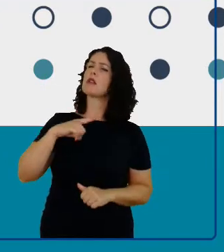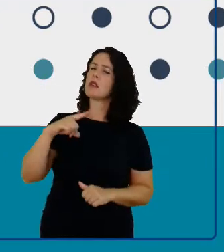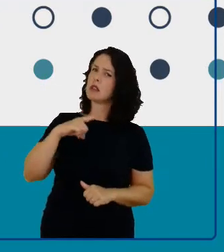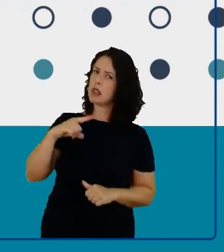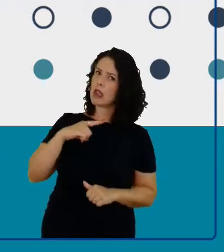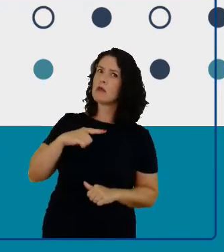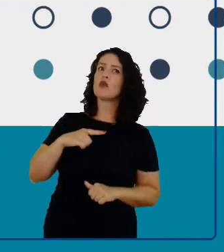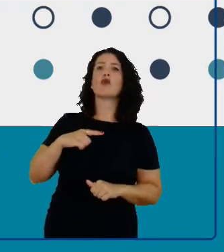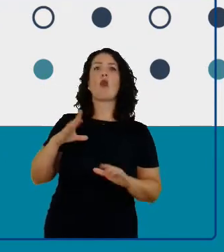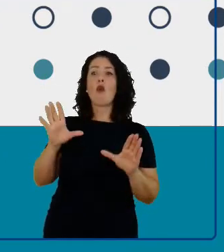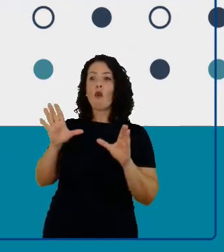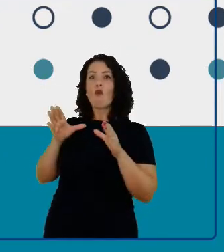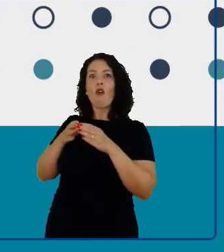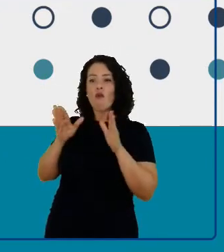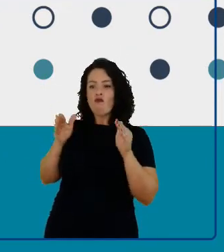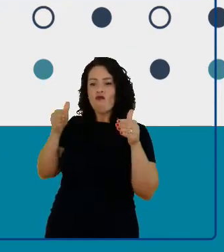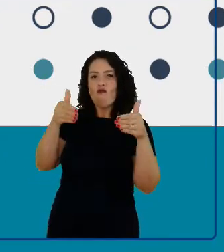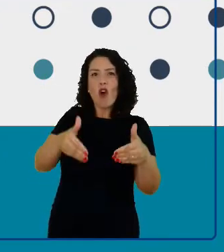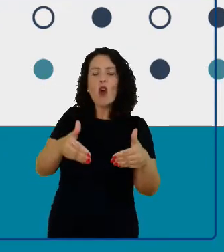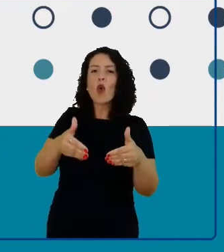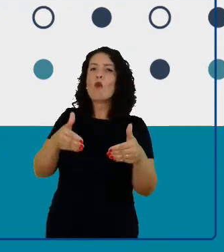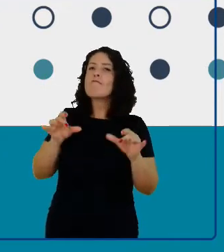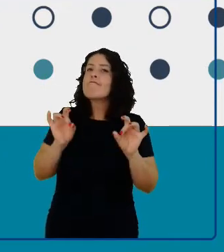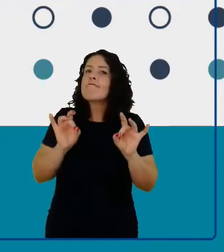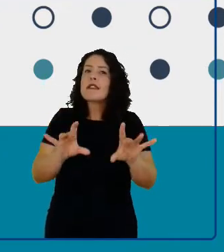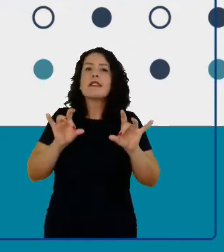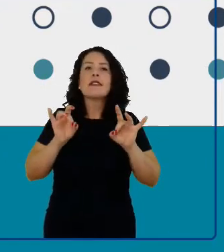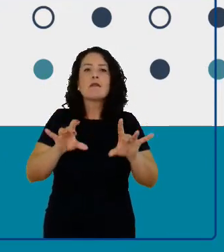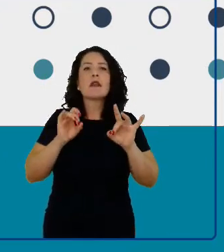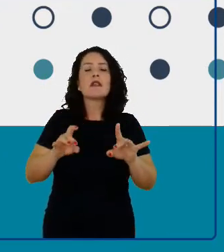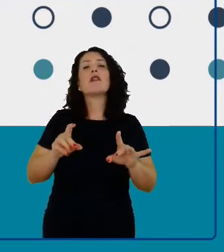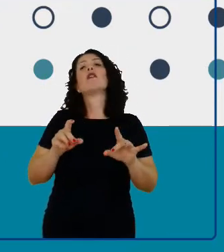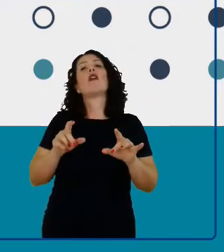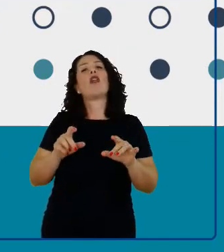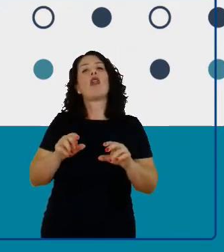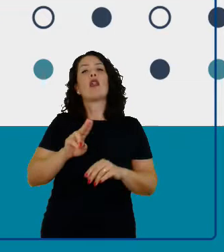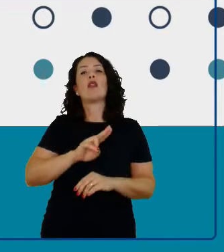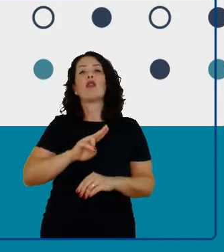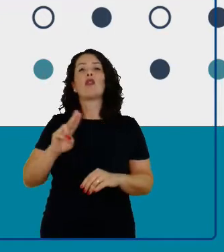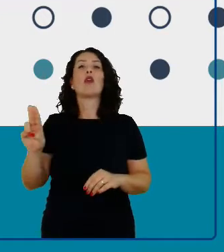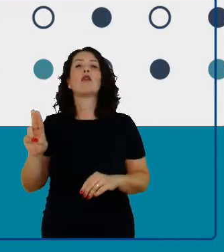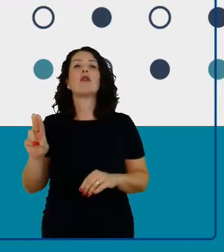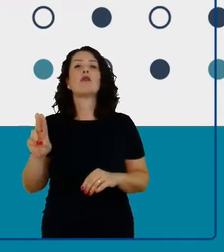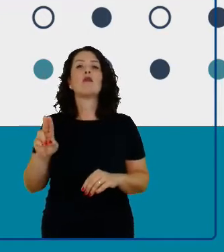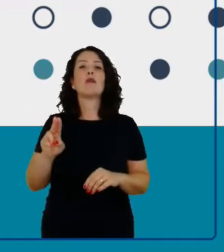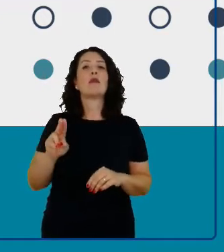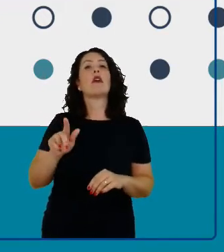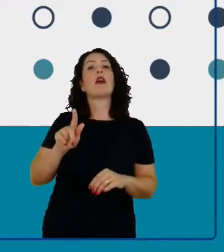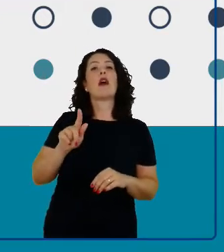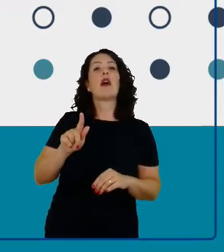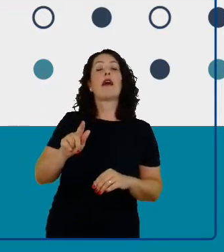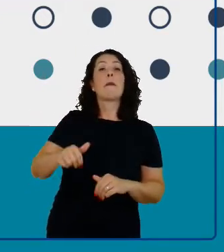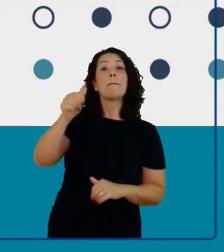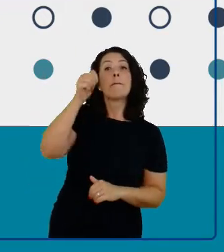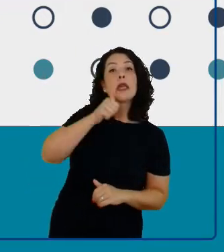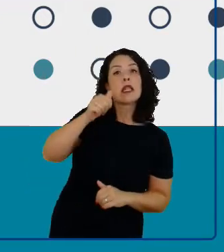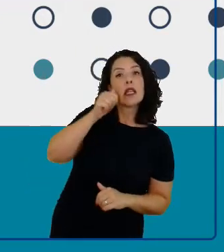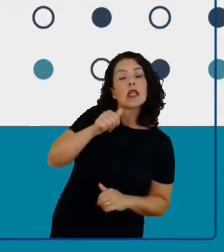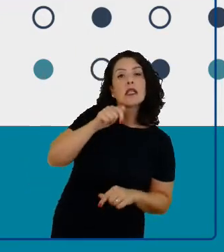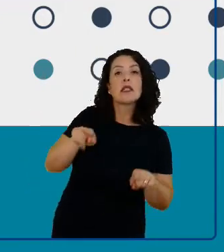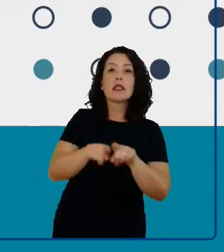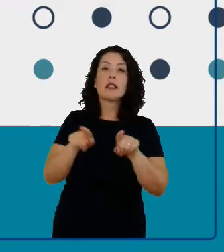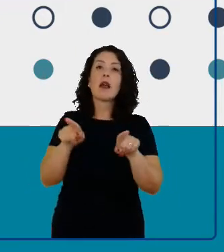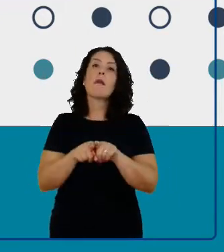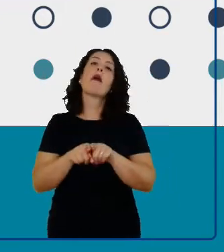para um programa que se chama Girls in STEM e Women in STEM. E essa